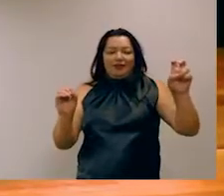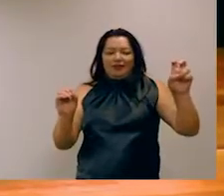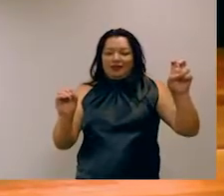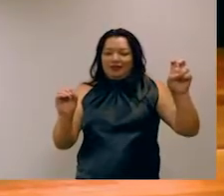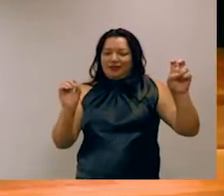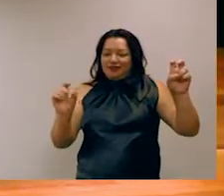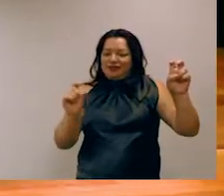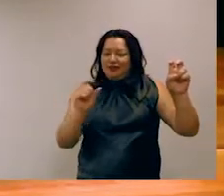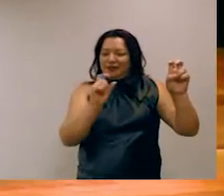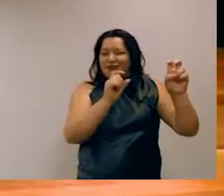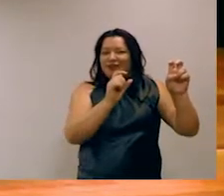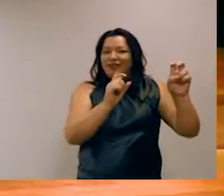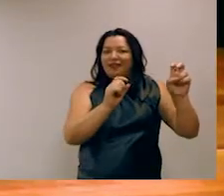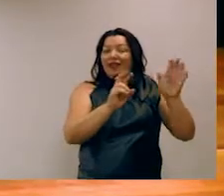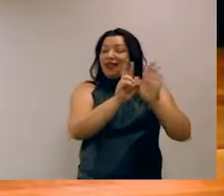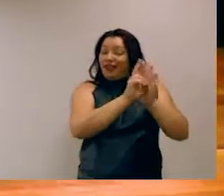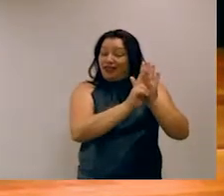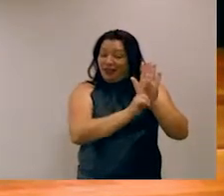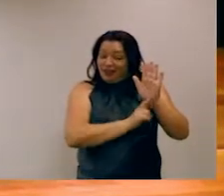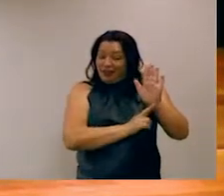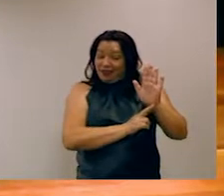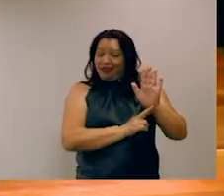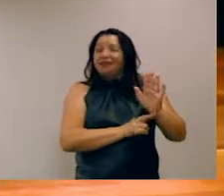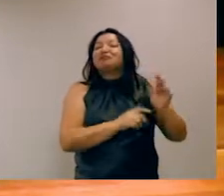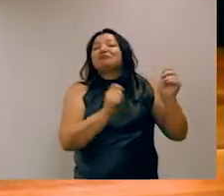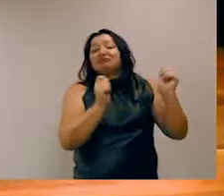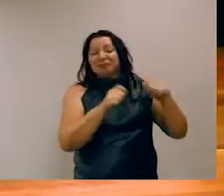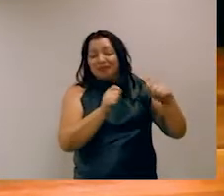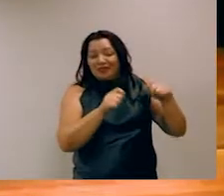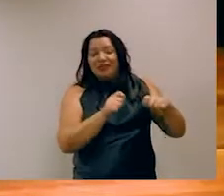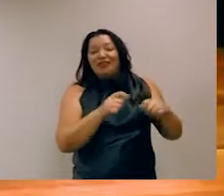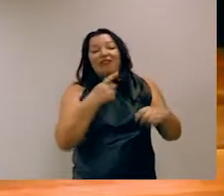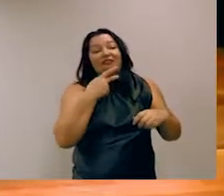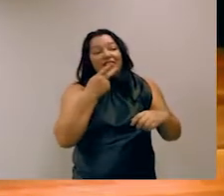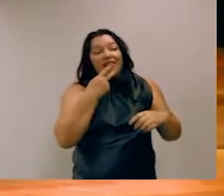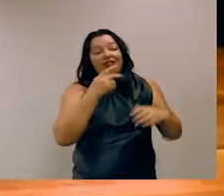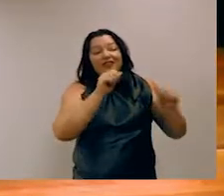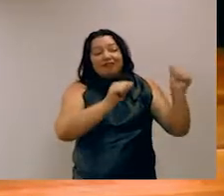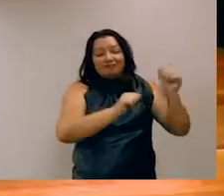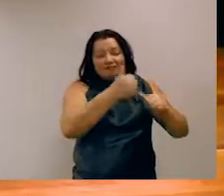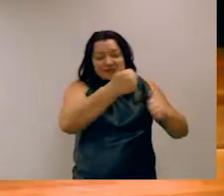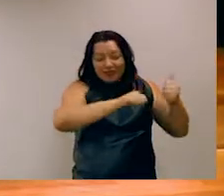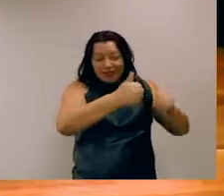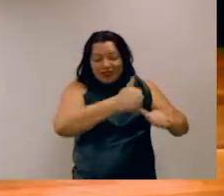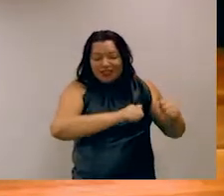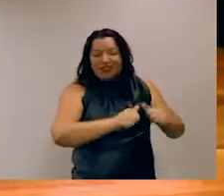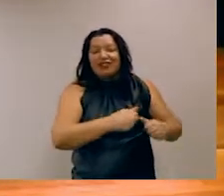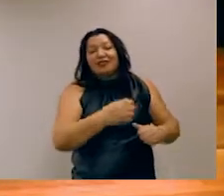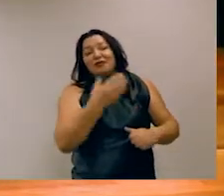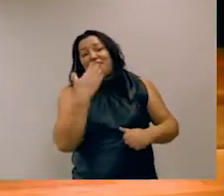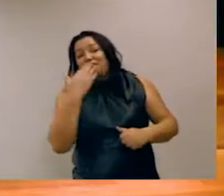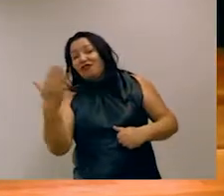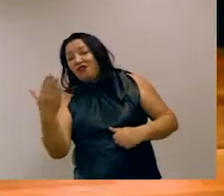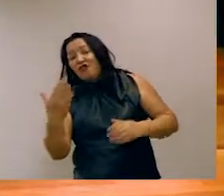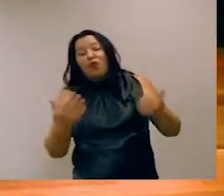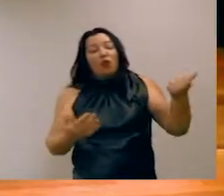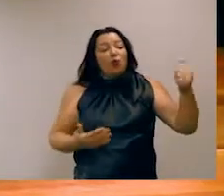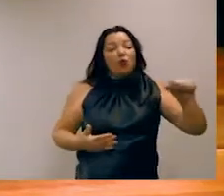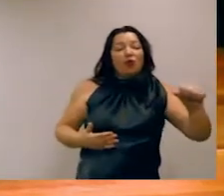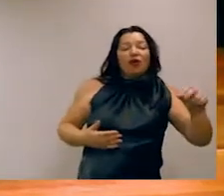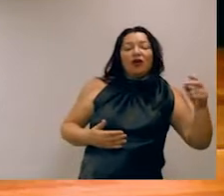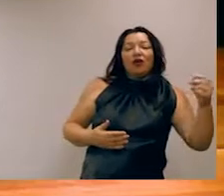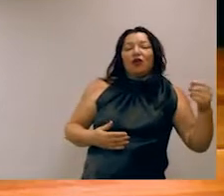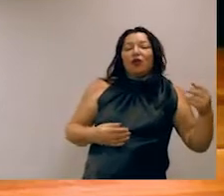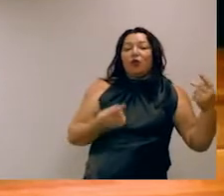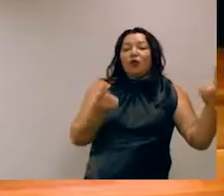difícil você criar regras que permitissem fazer uma classificação de sentimento favorável ou desfavorável de uma forma